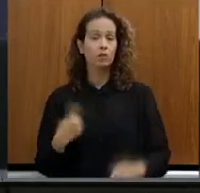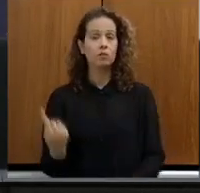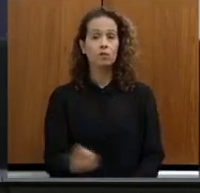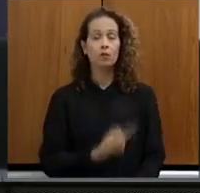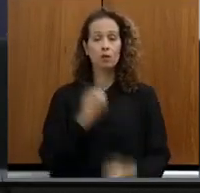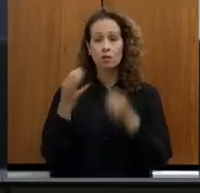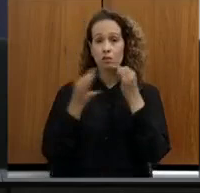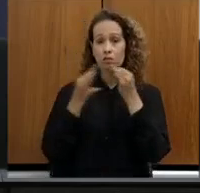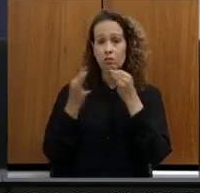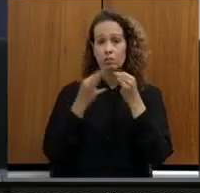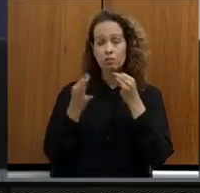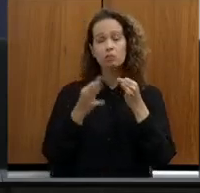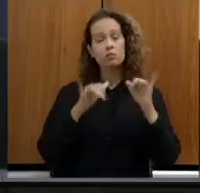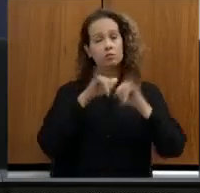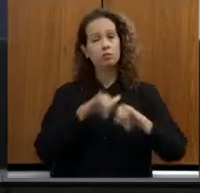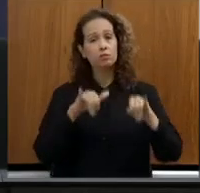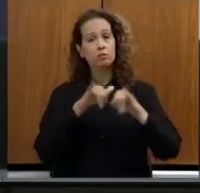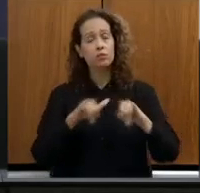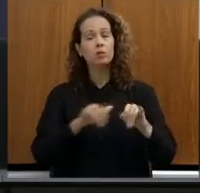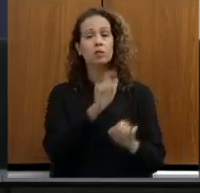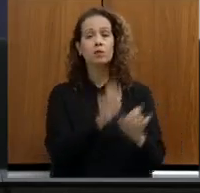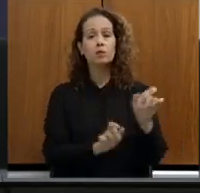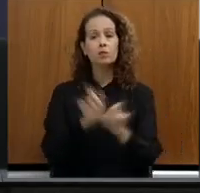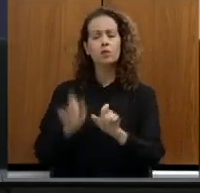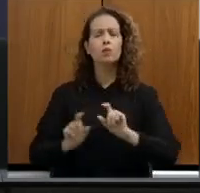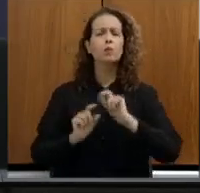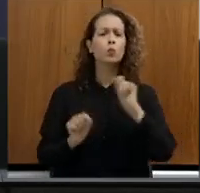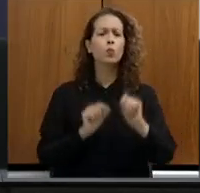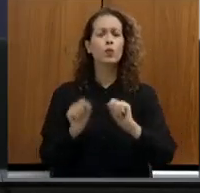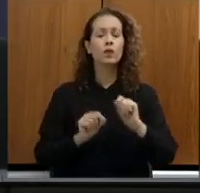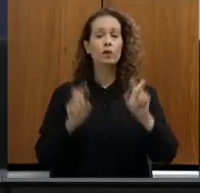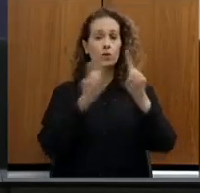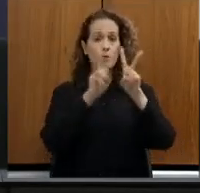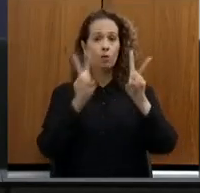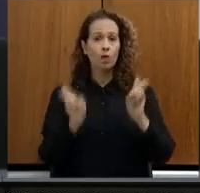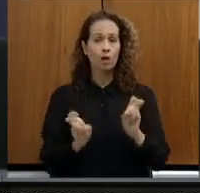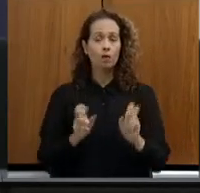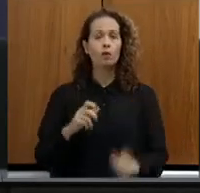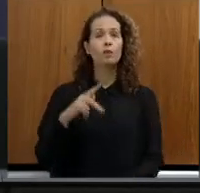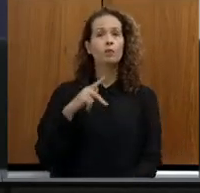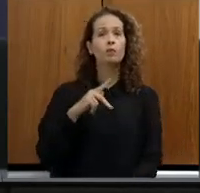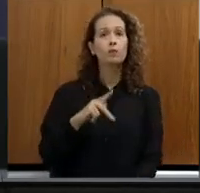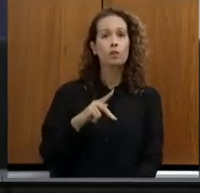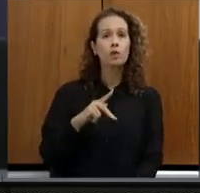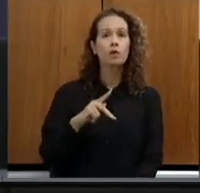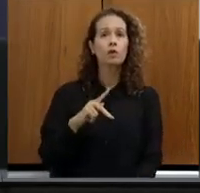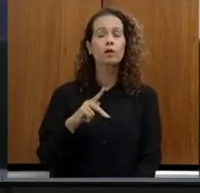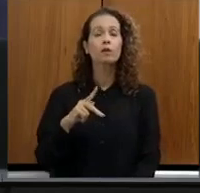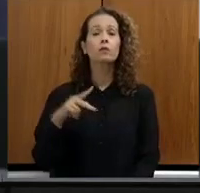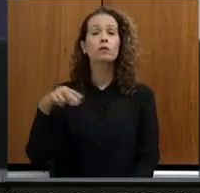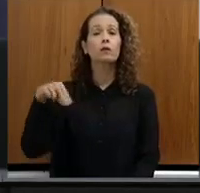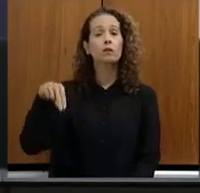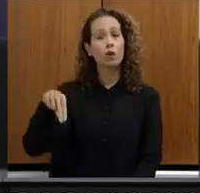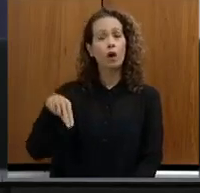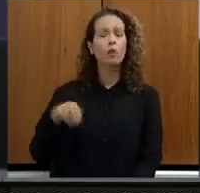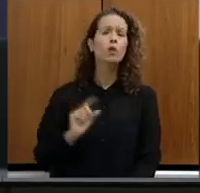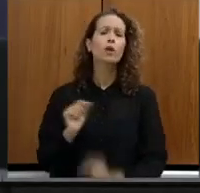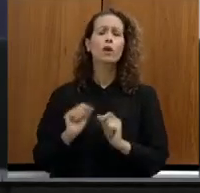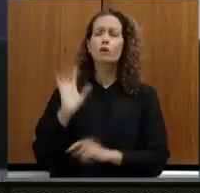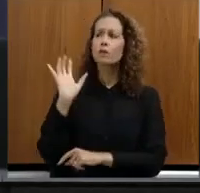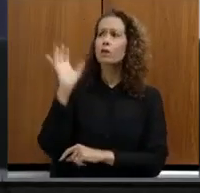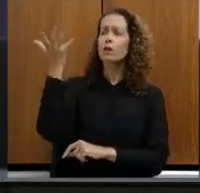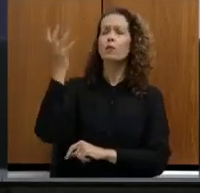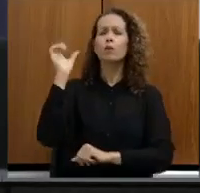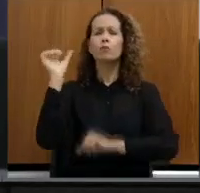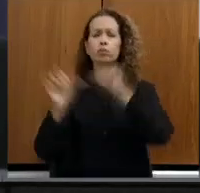sugestão aos membros para que o tema seja o plano estadual sobre mudanças climáticas, para